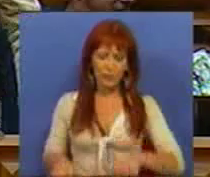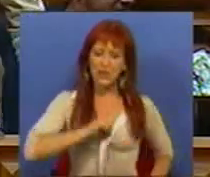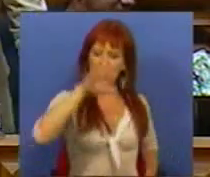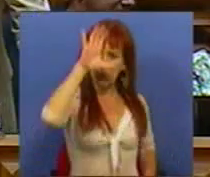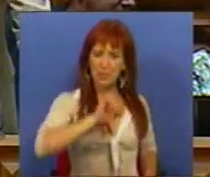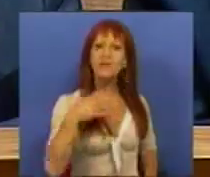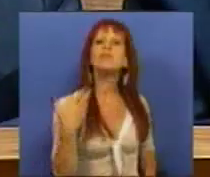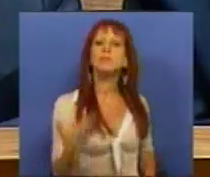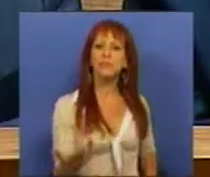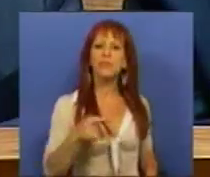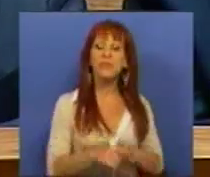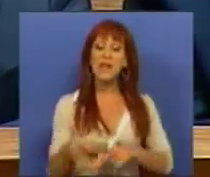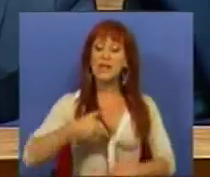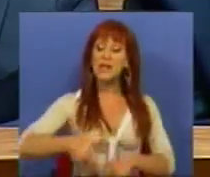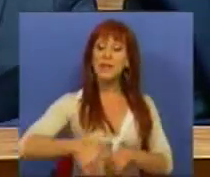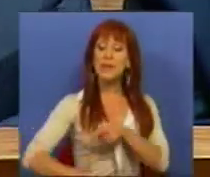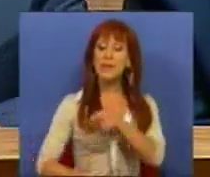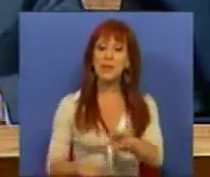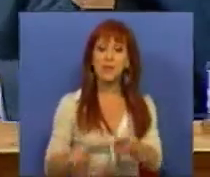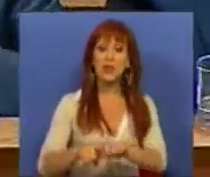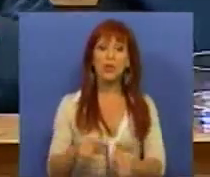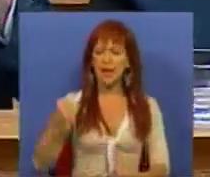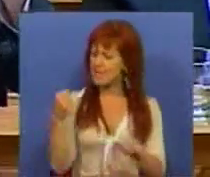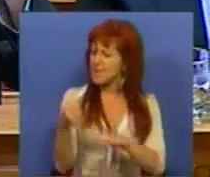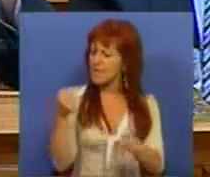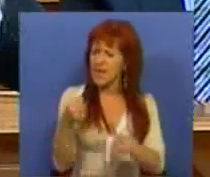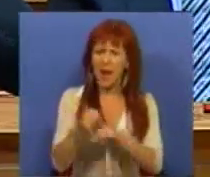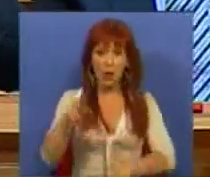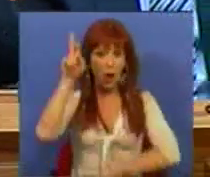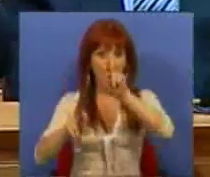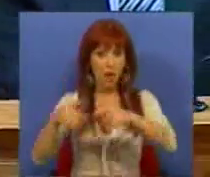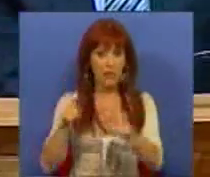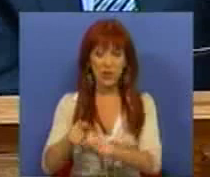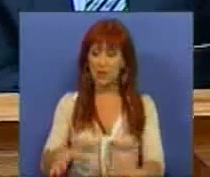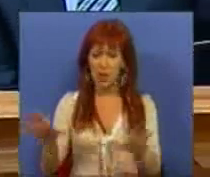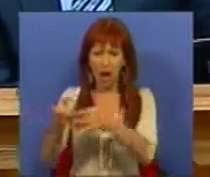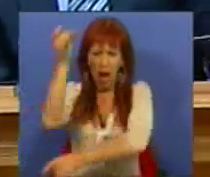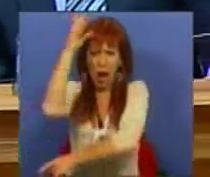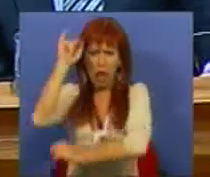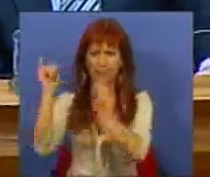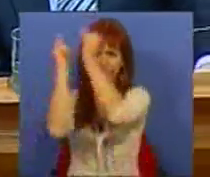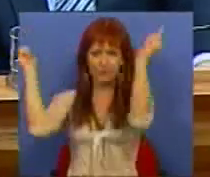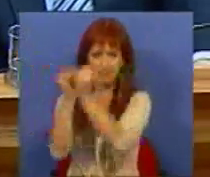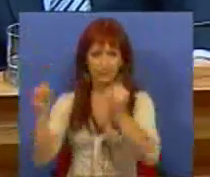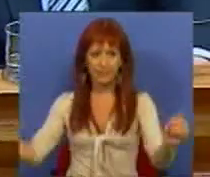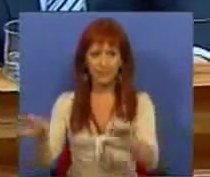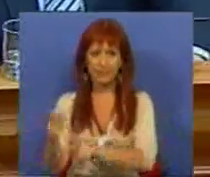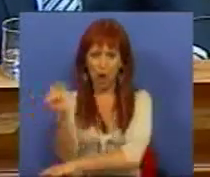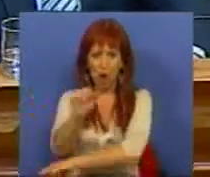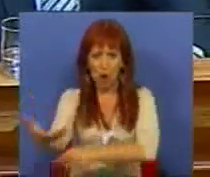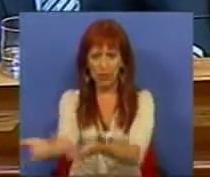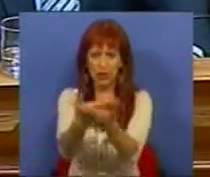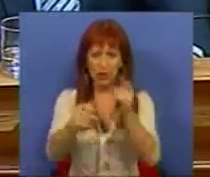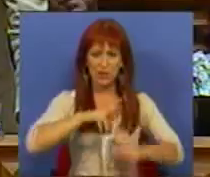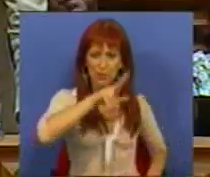Sr. Primeiro-Ministro, na semana em que há um ataque especulativo de gangues internacionais contra a